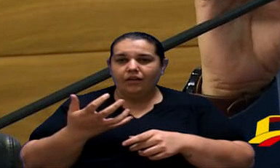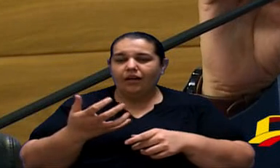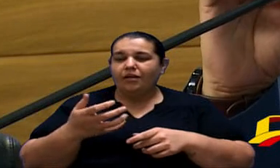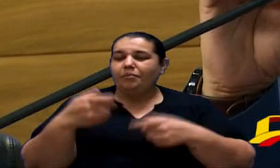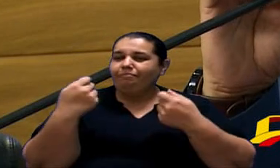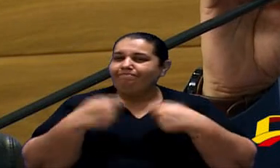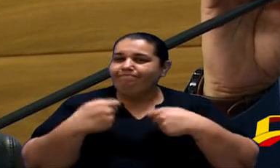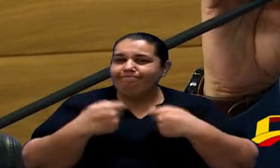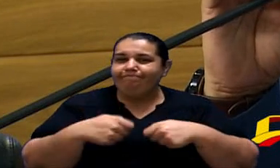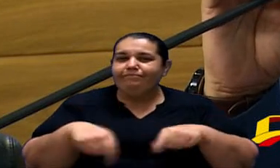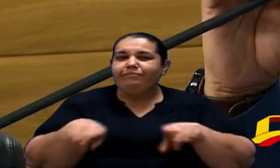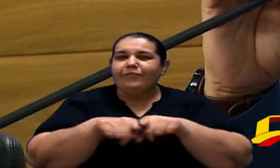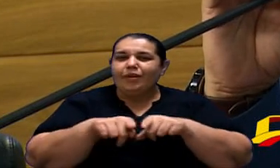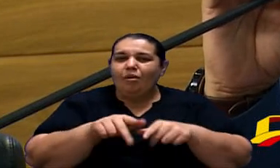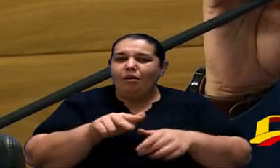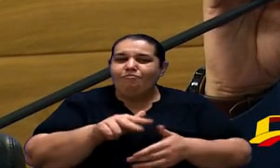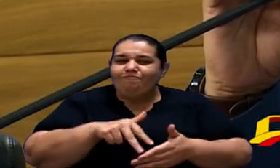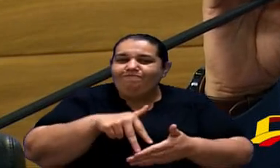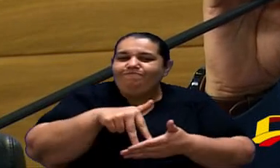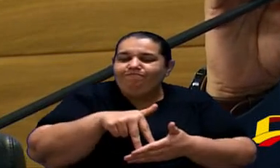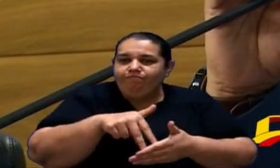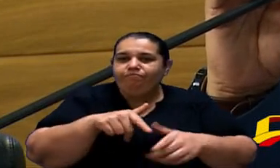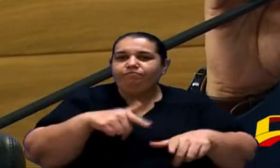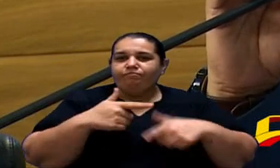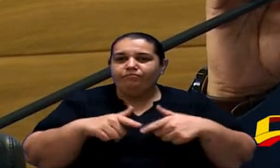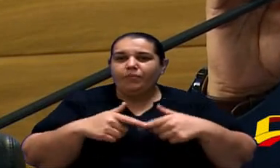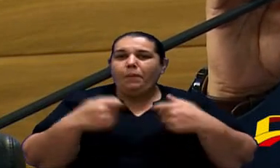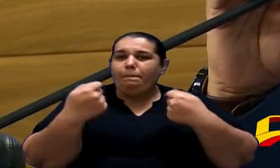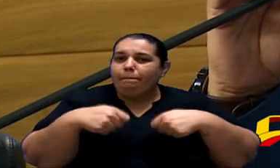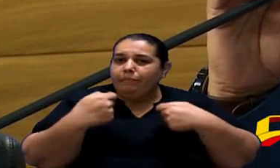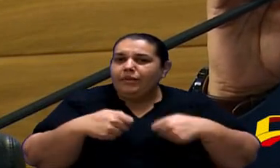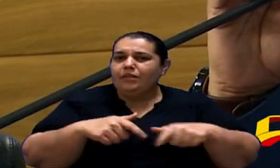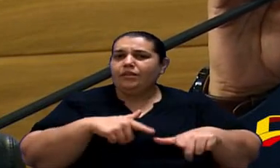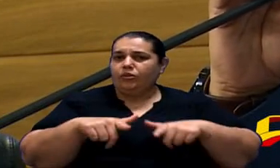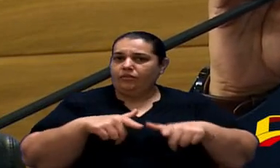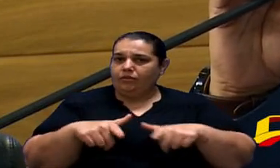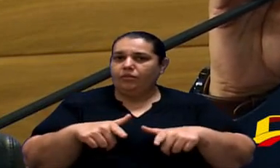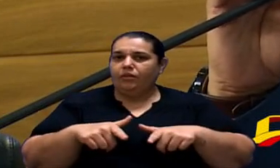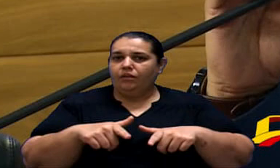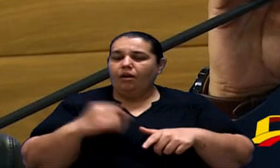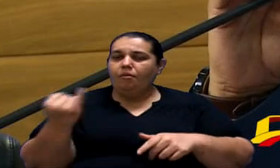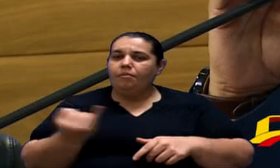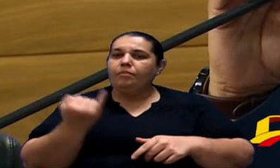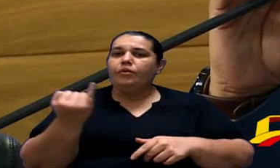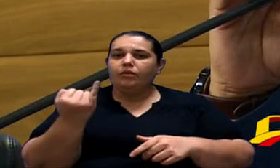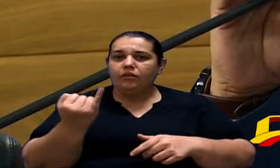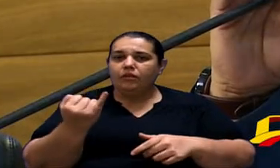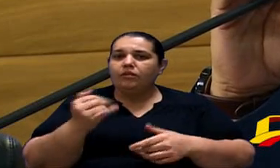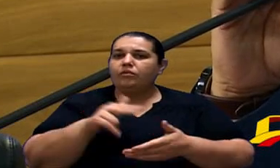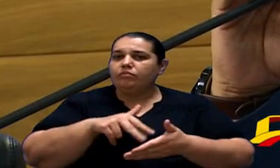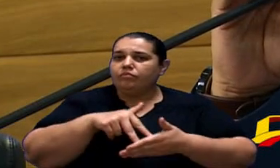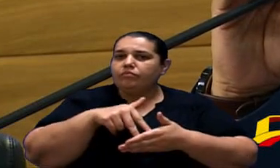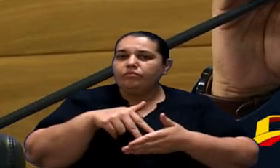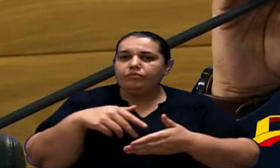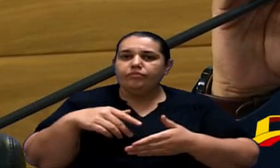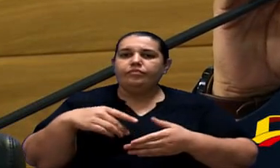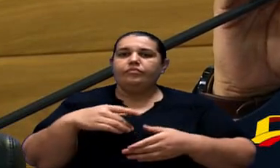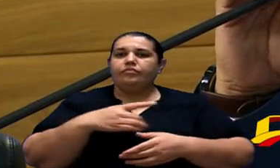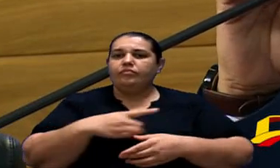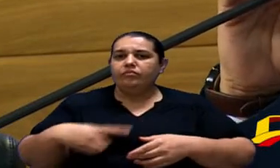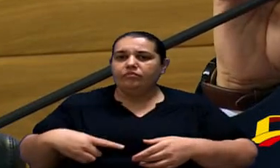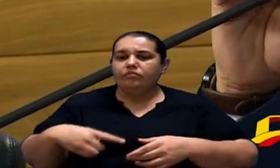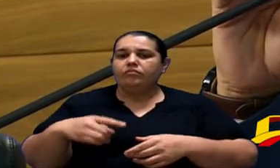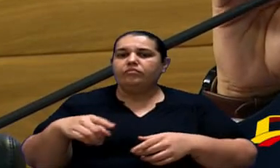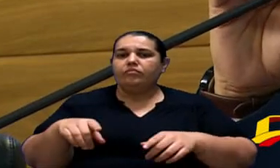necessidade de permanência no emprego. Isso é uma necessidade de ele permanecer no emprego. Então, é de tamanha importância o apoio do nosso deputado Cezinha de Madureira.